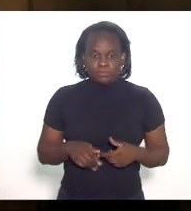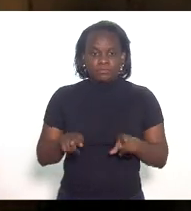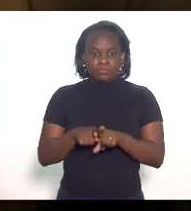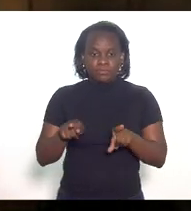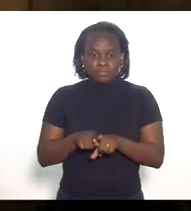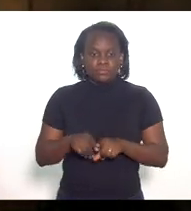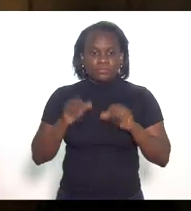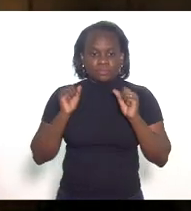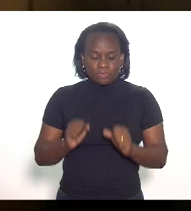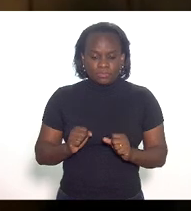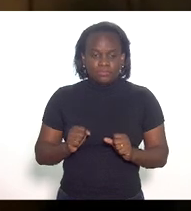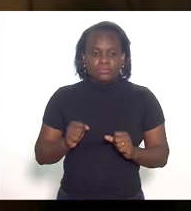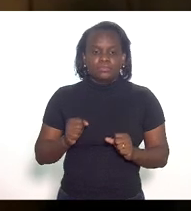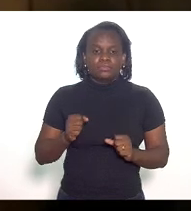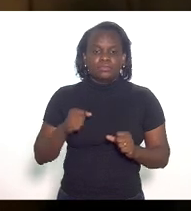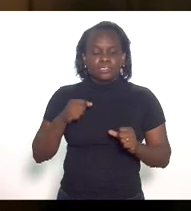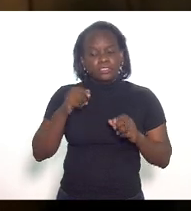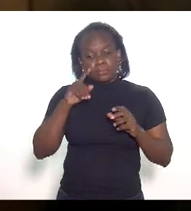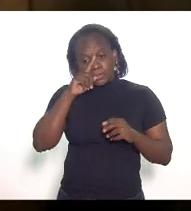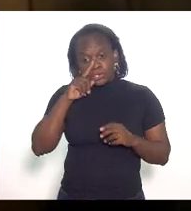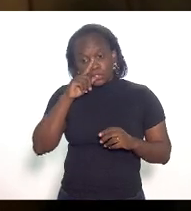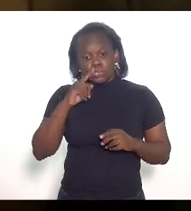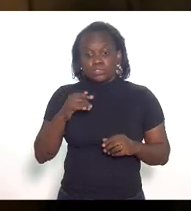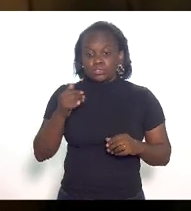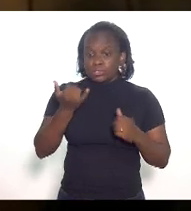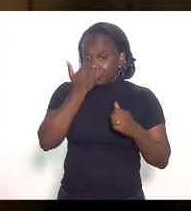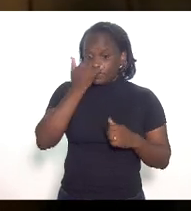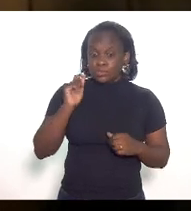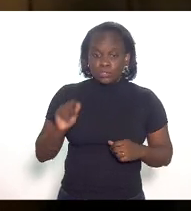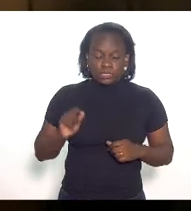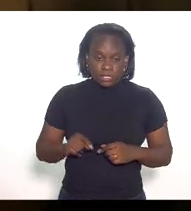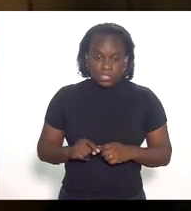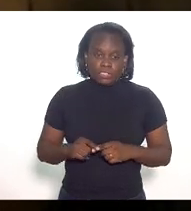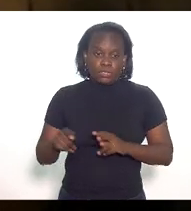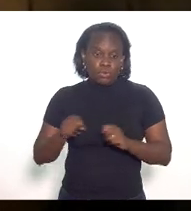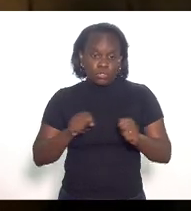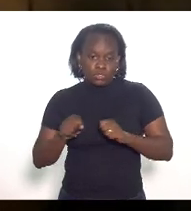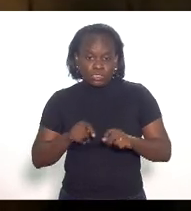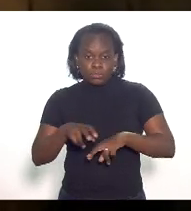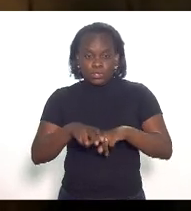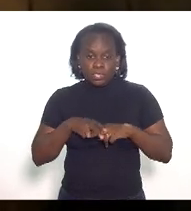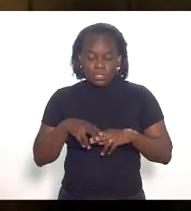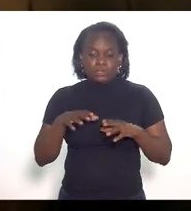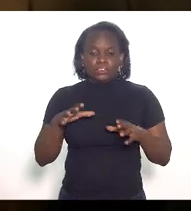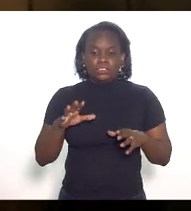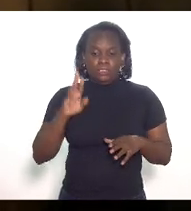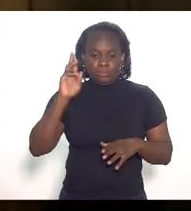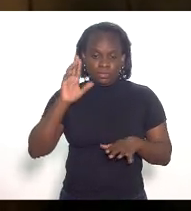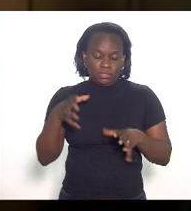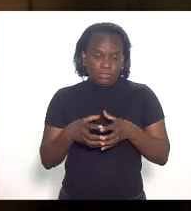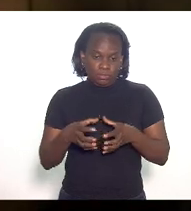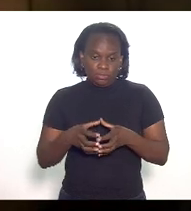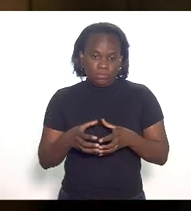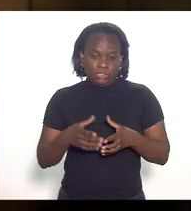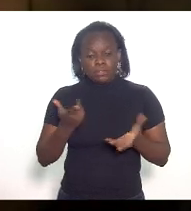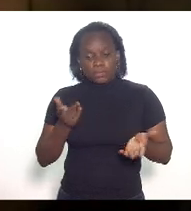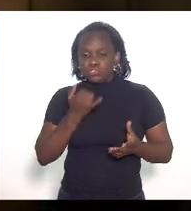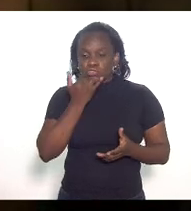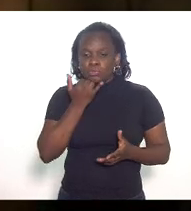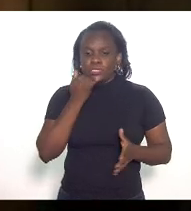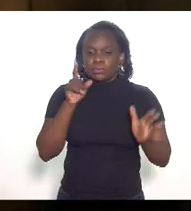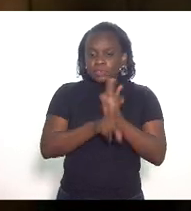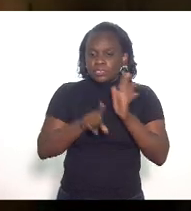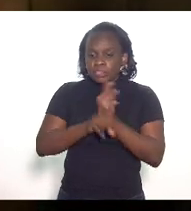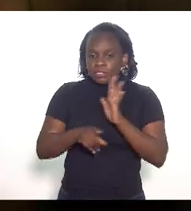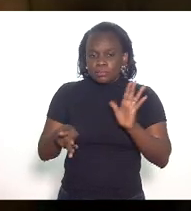isso a gente pode correr o risco de sofrer controle pelos órgãos questionamento desculpa